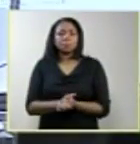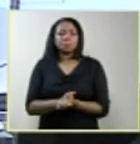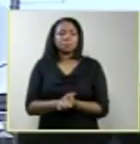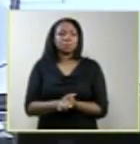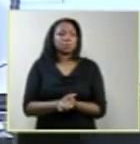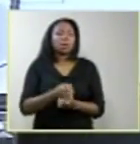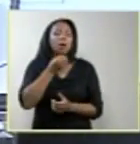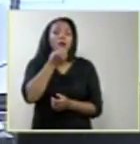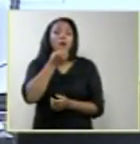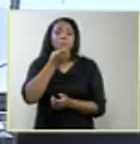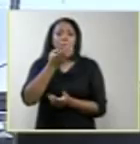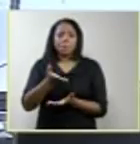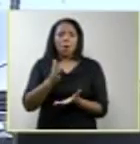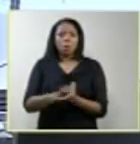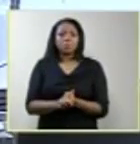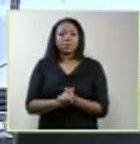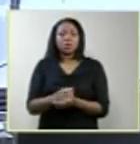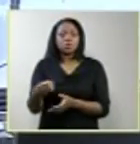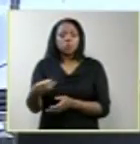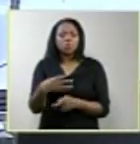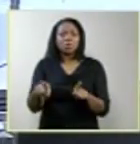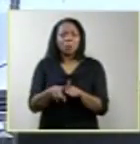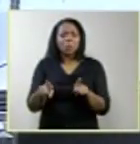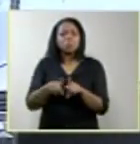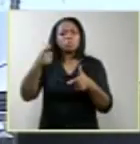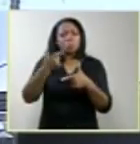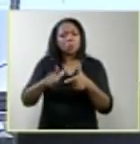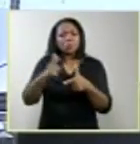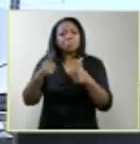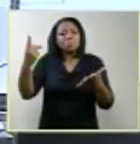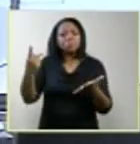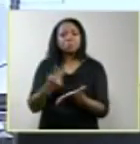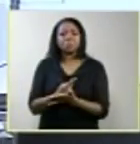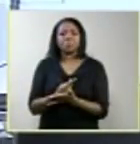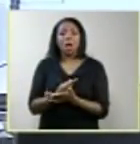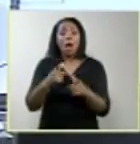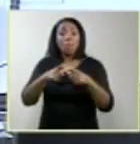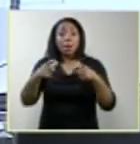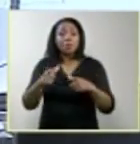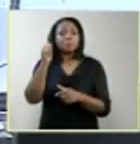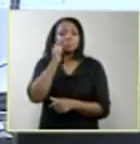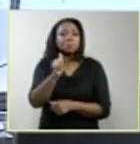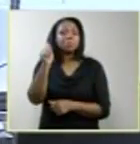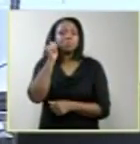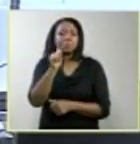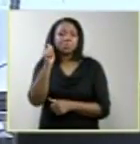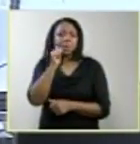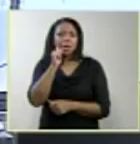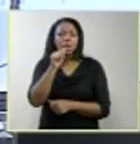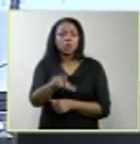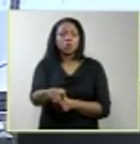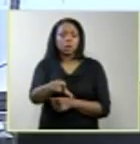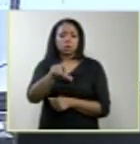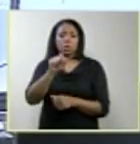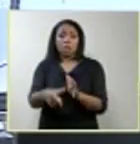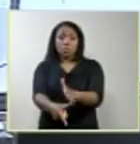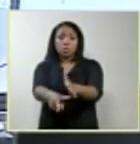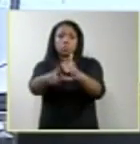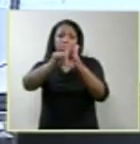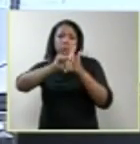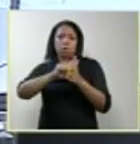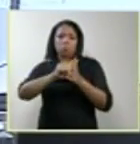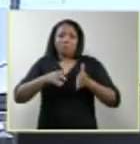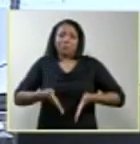Bem, diante das morbidades e dos riscos, a maioria das gestantes opta pela antecipação do